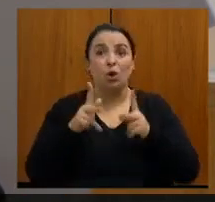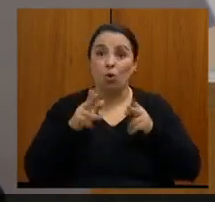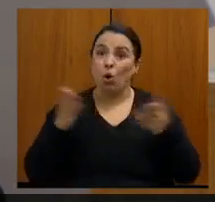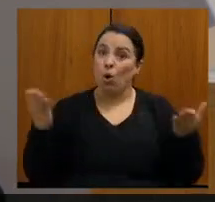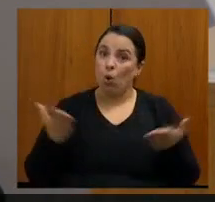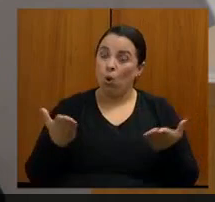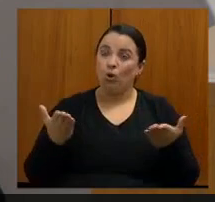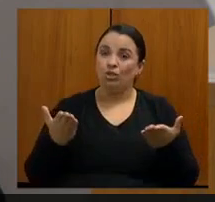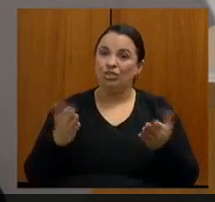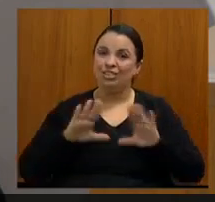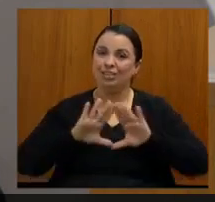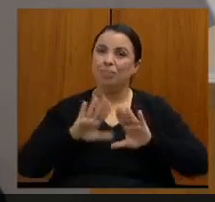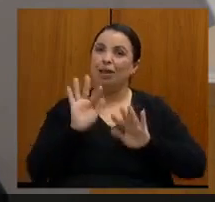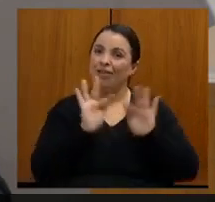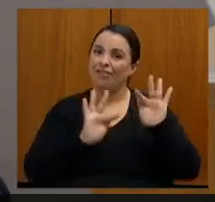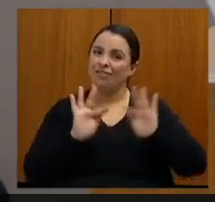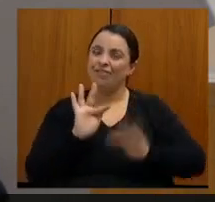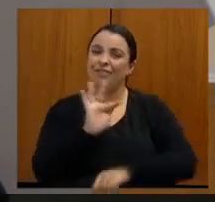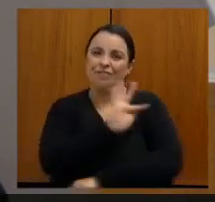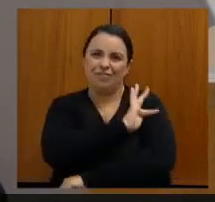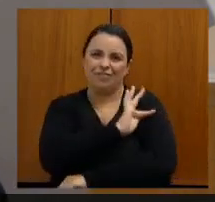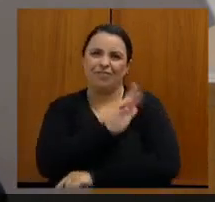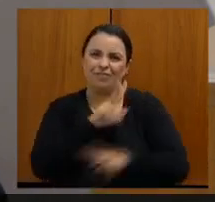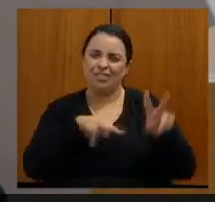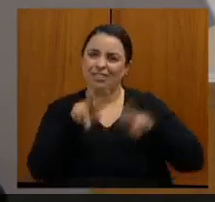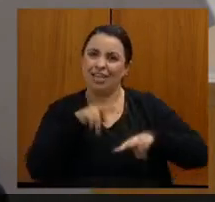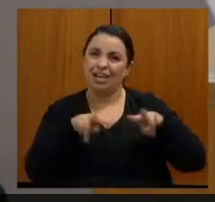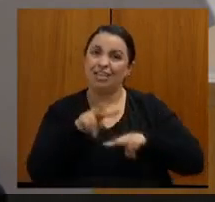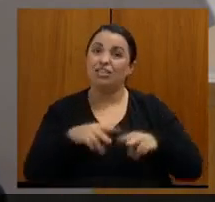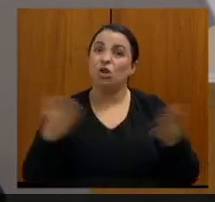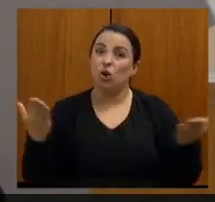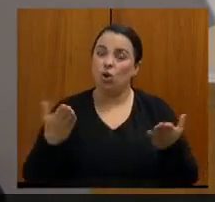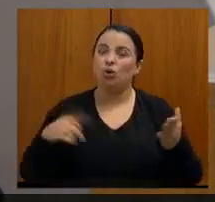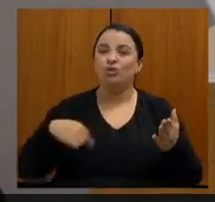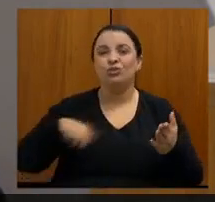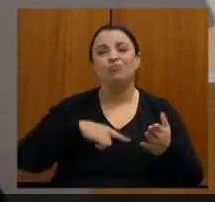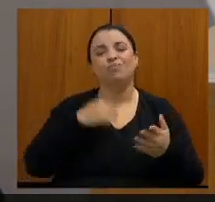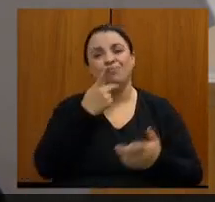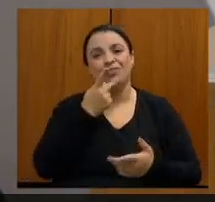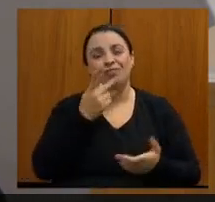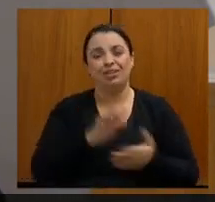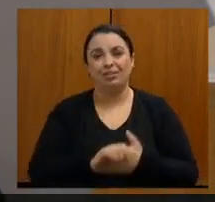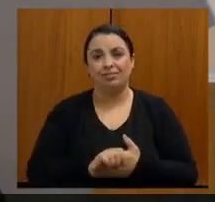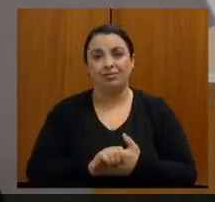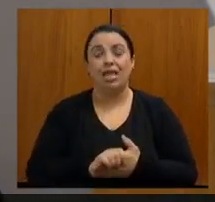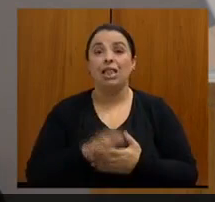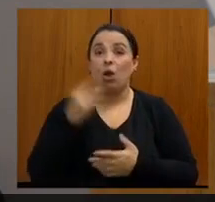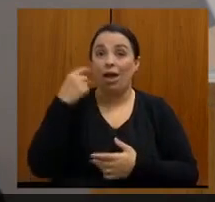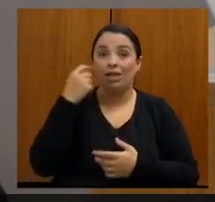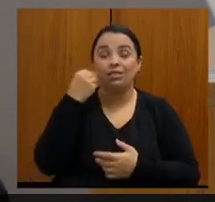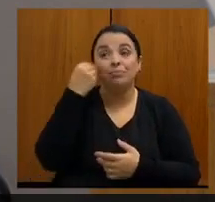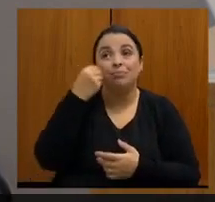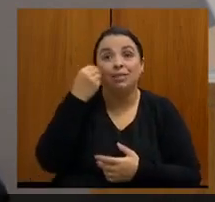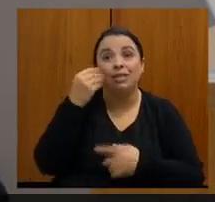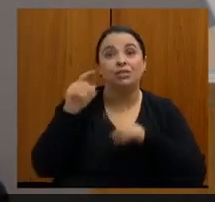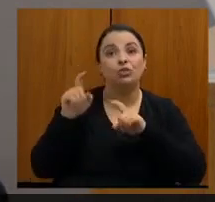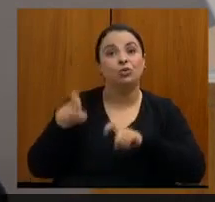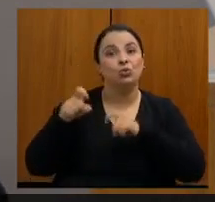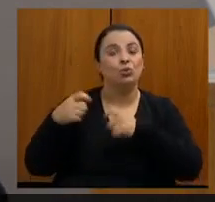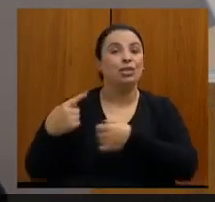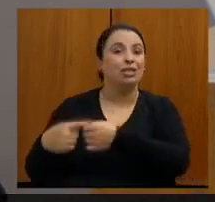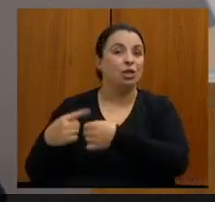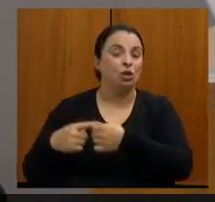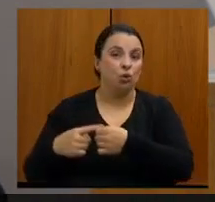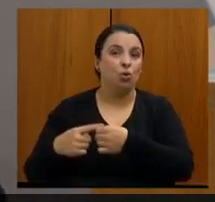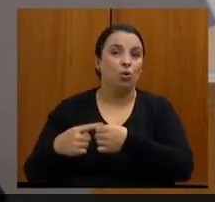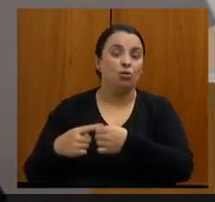de suma importância e esse debate para que a gente traga à tona a experiência que é do interior de Minas Gerais, e tendo a